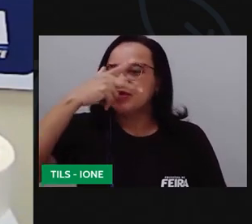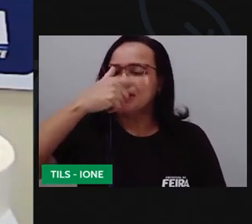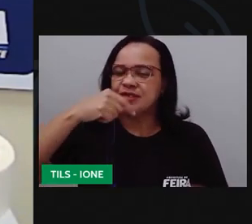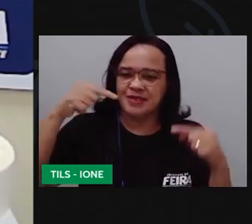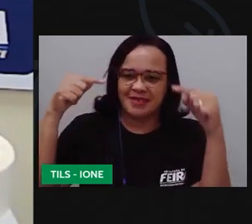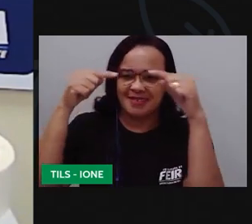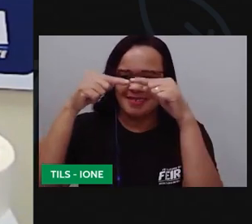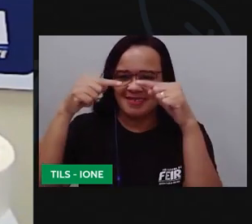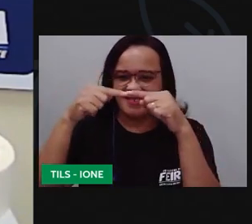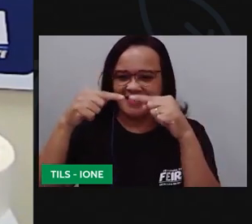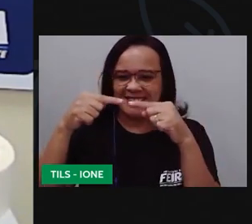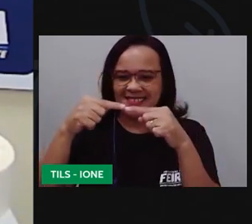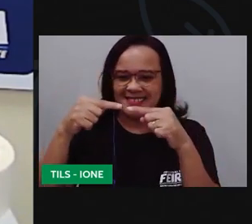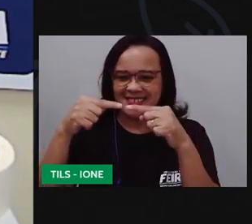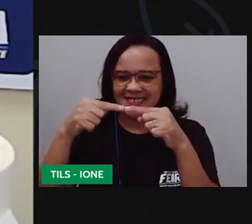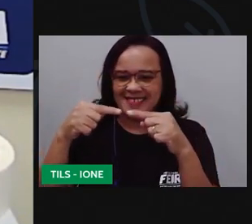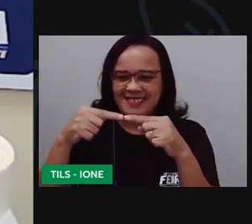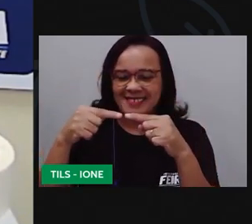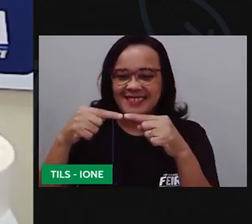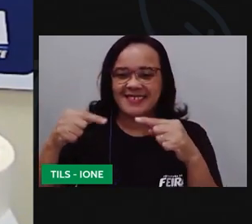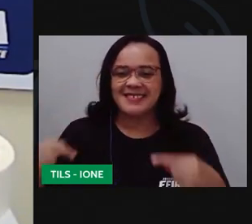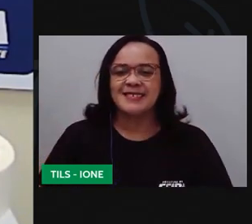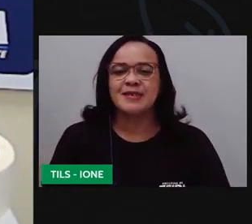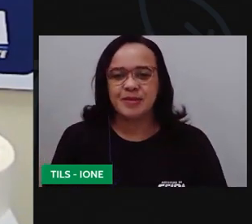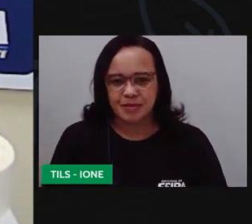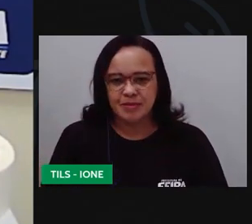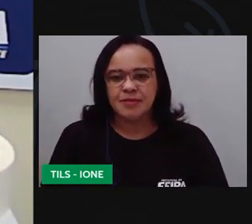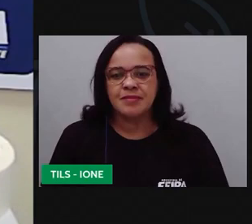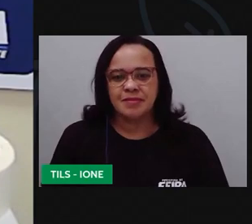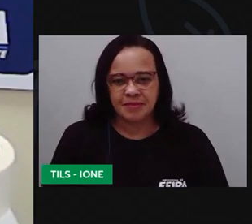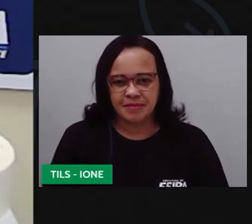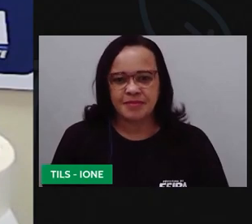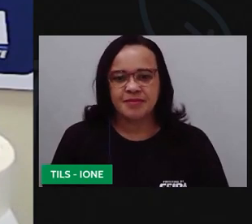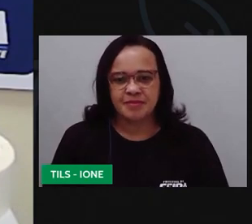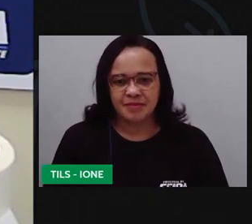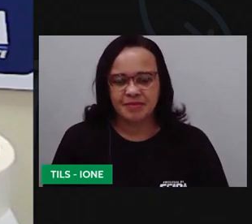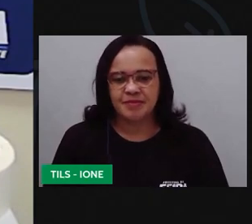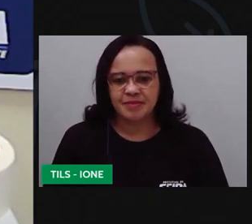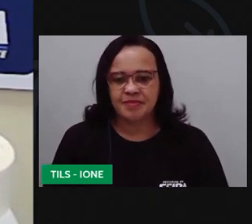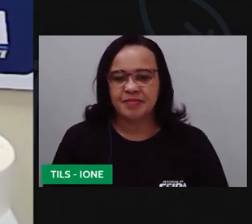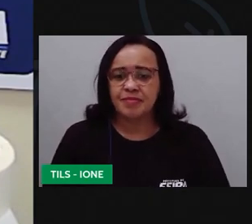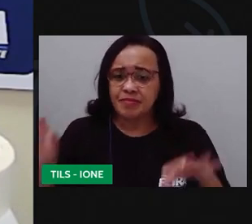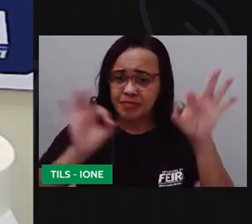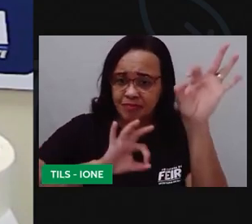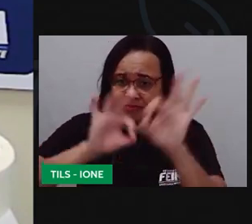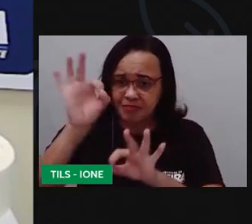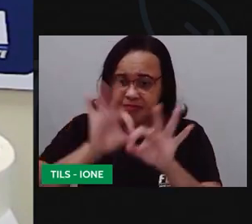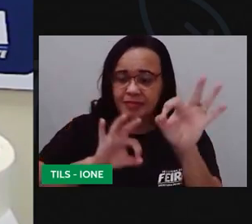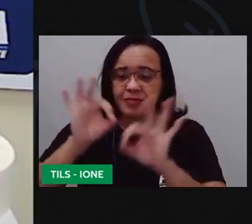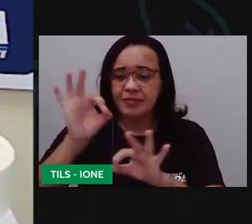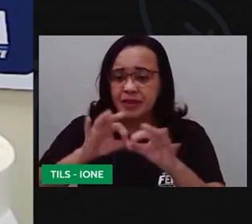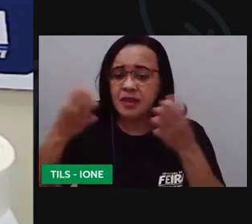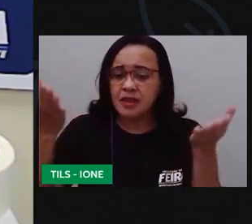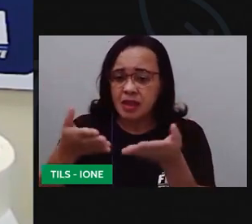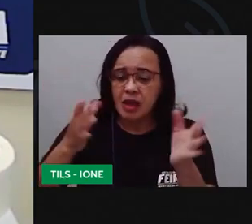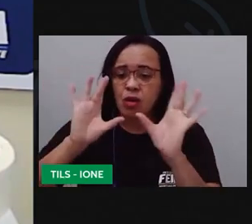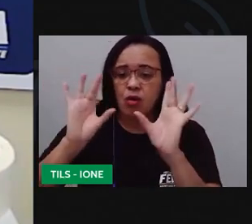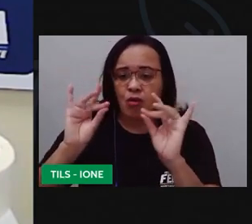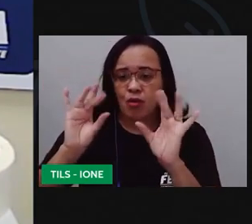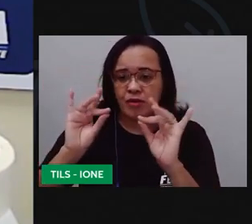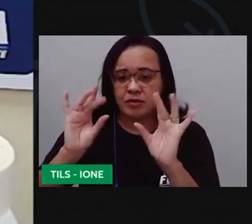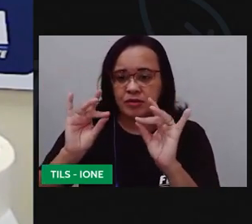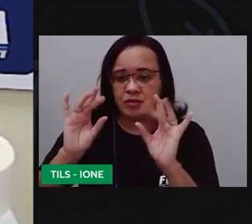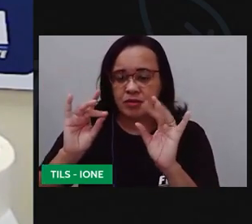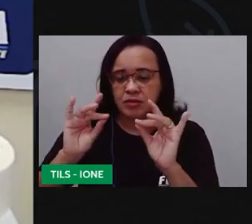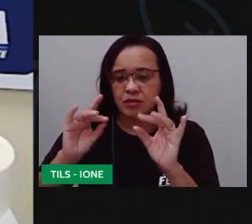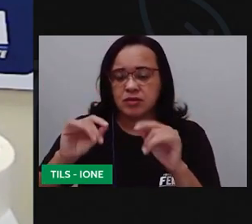ó tá vendo? eu já tenho aqui formadinho e eu vou colar ou botar uma fita